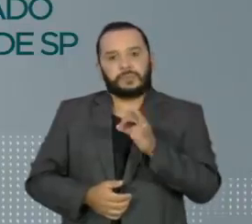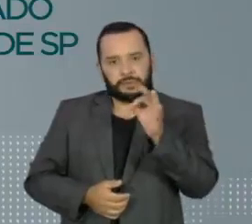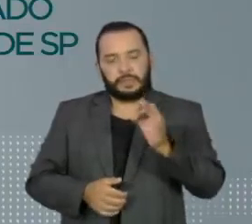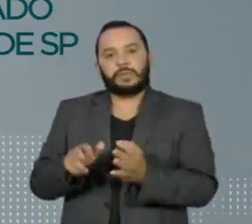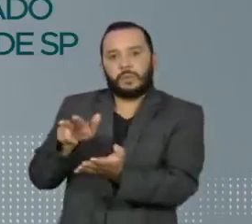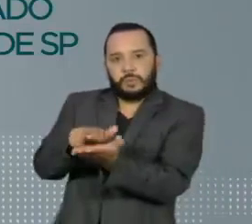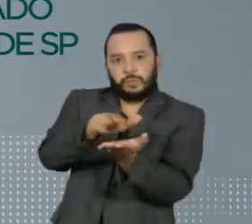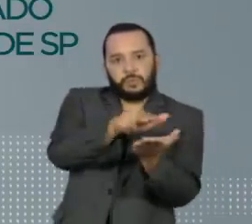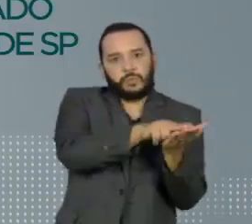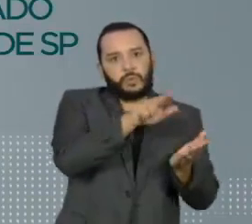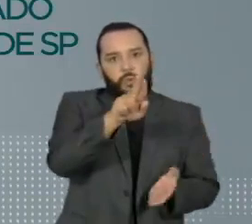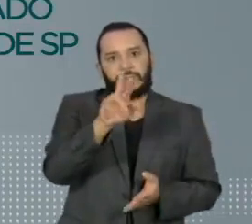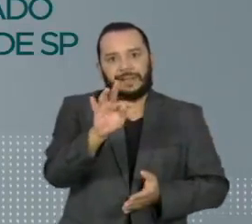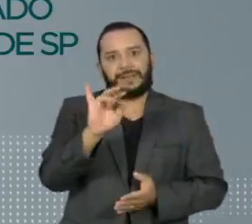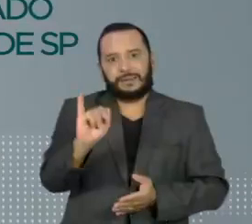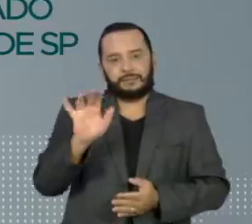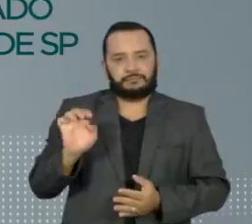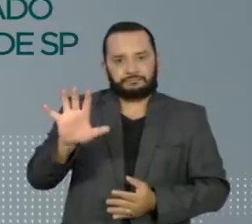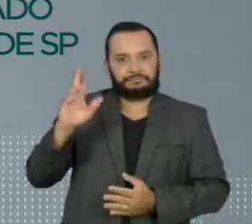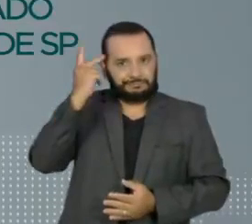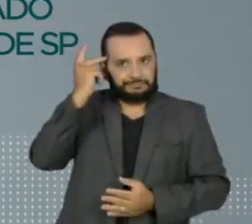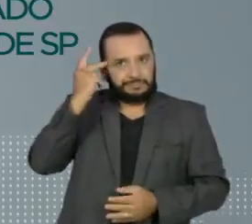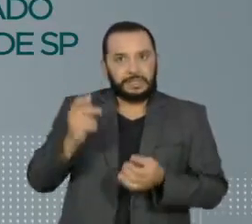UTIs ocupadas no estado